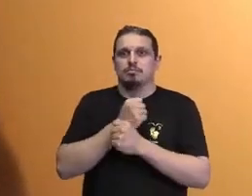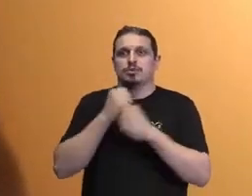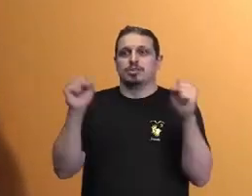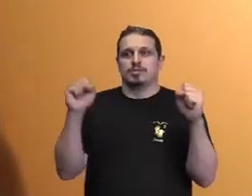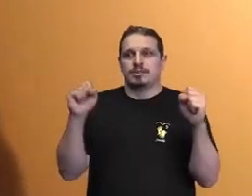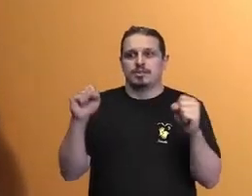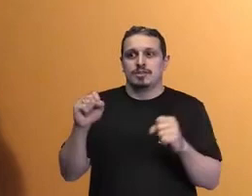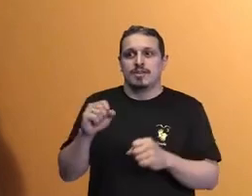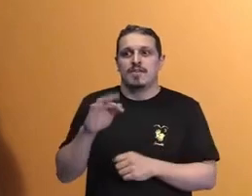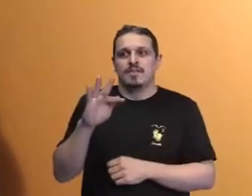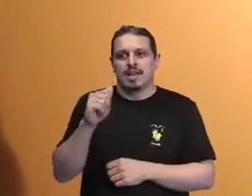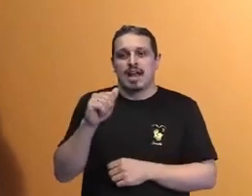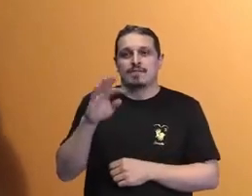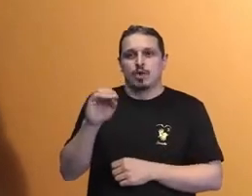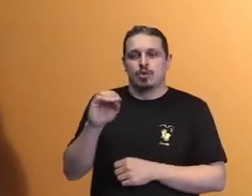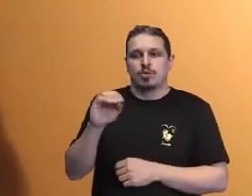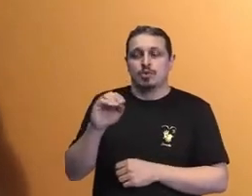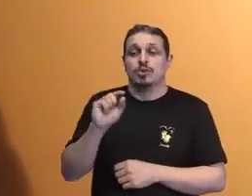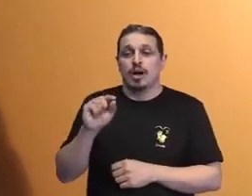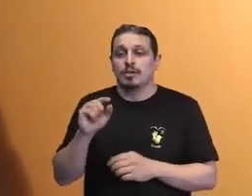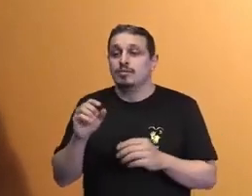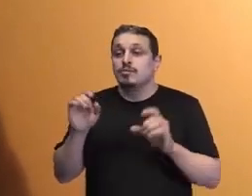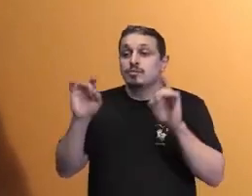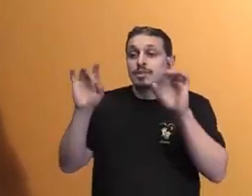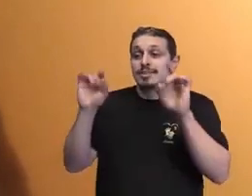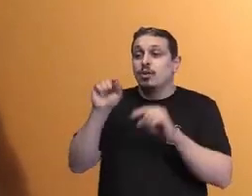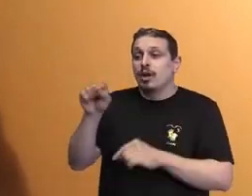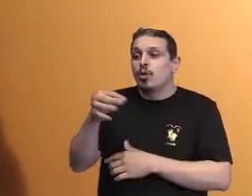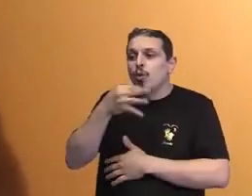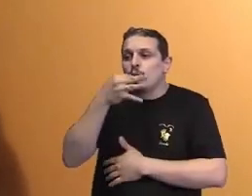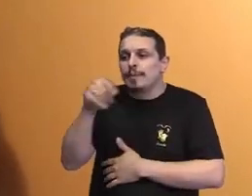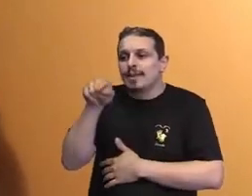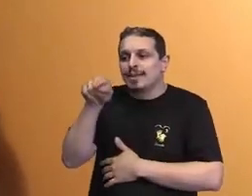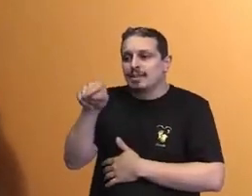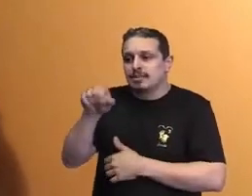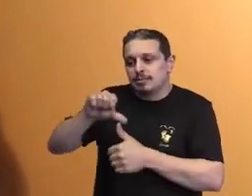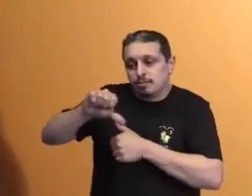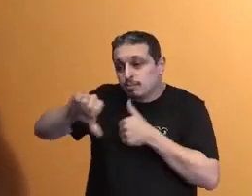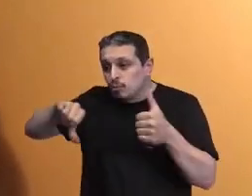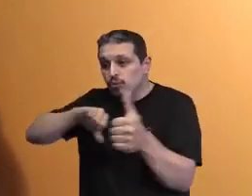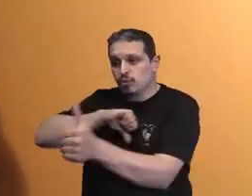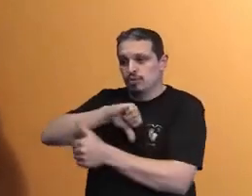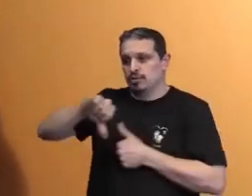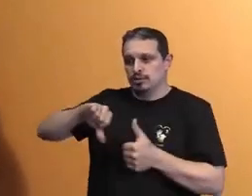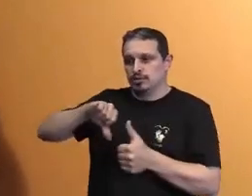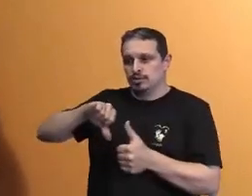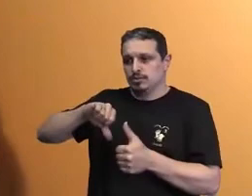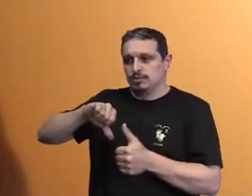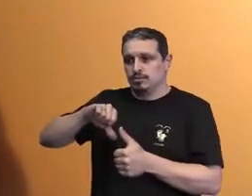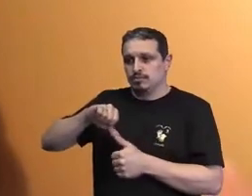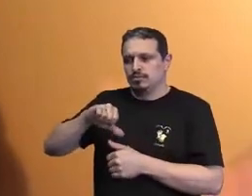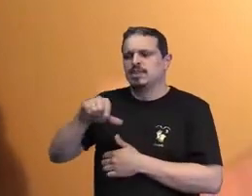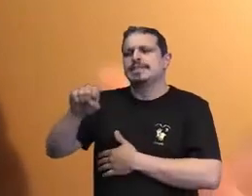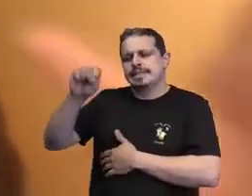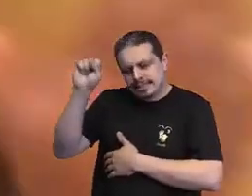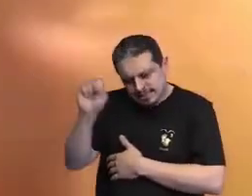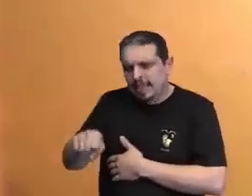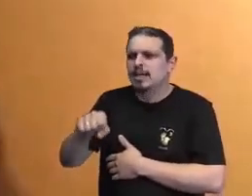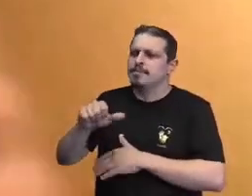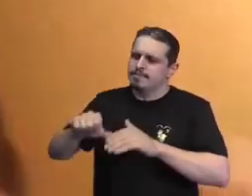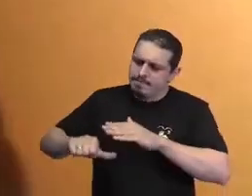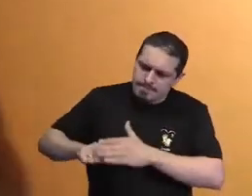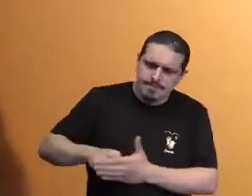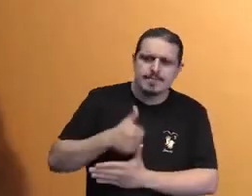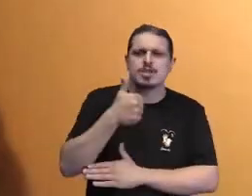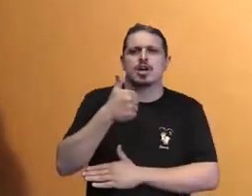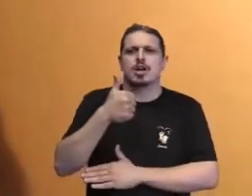opinião. Por isso, temos de mudar na direção daquilo que faz com que sejamos, sim, melhores, todas e todas, e